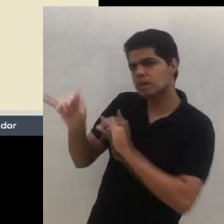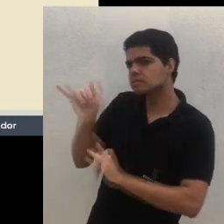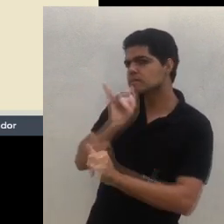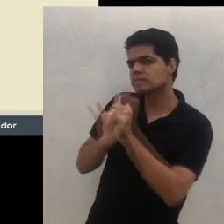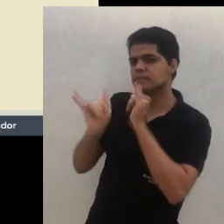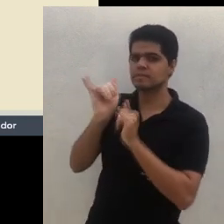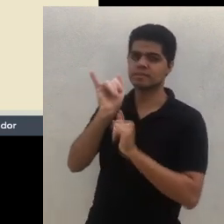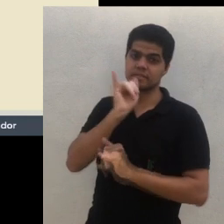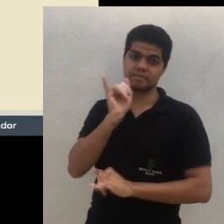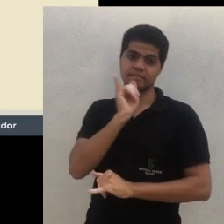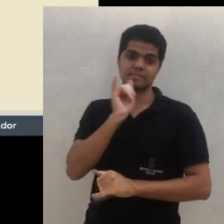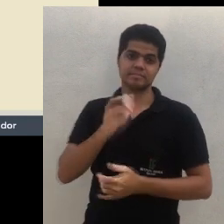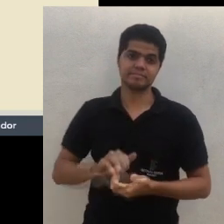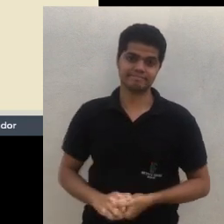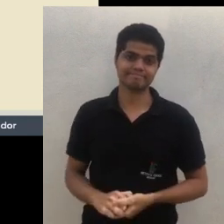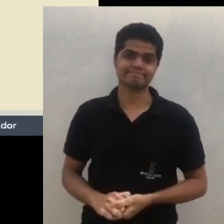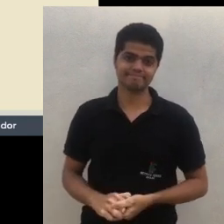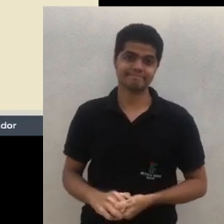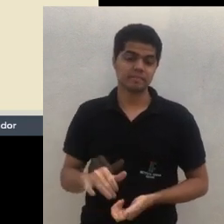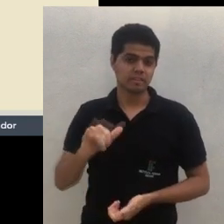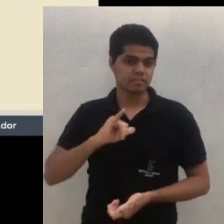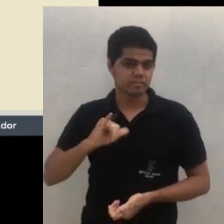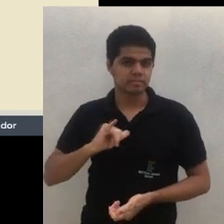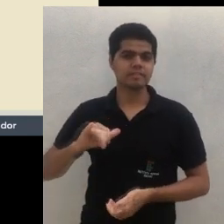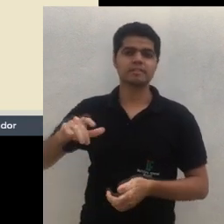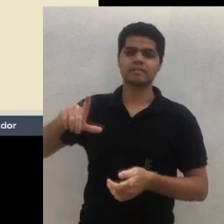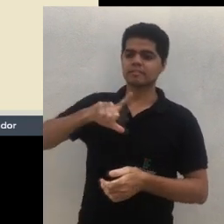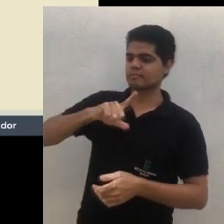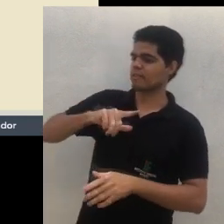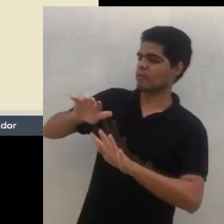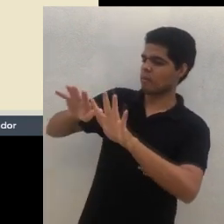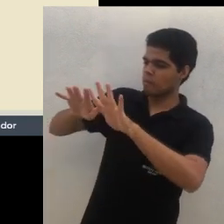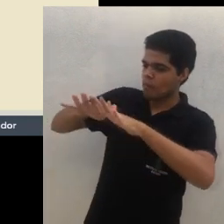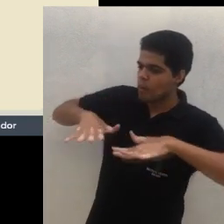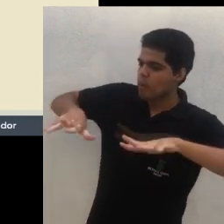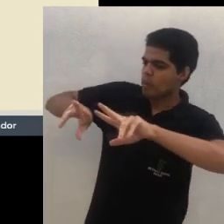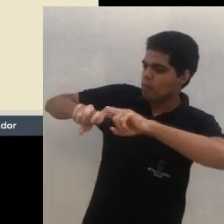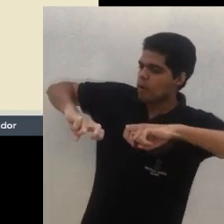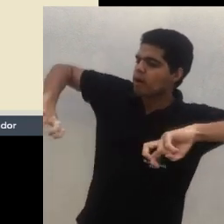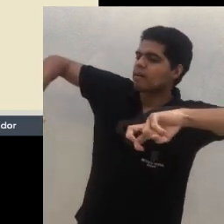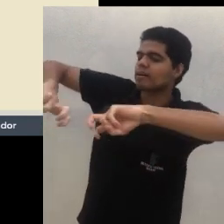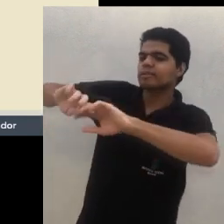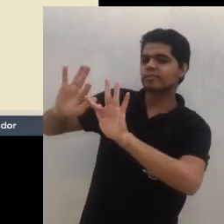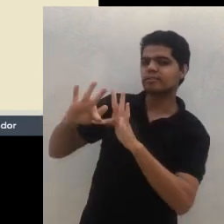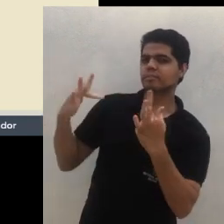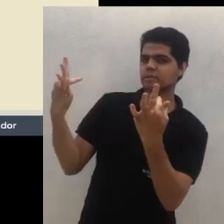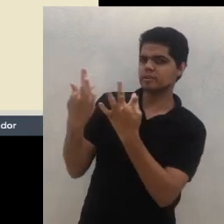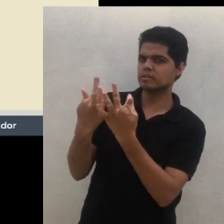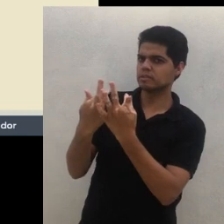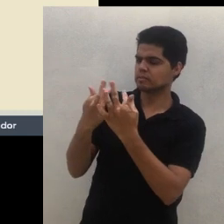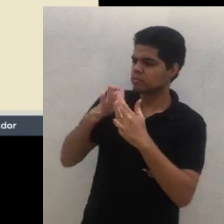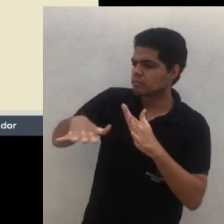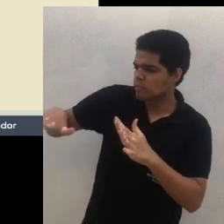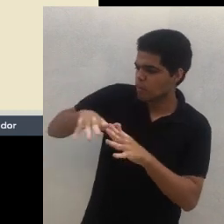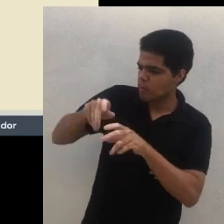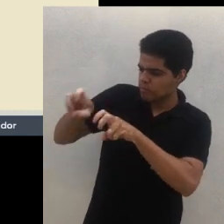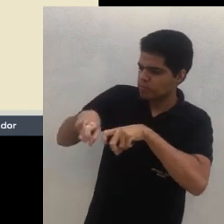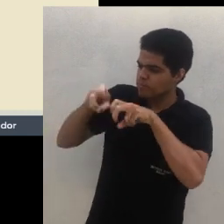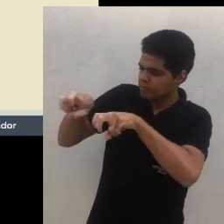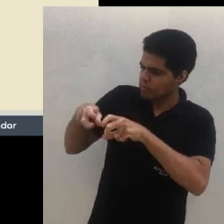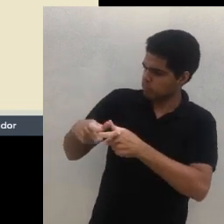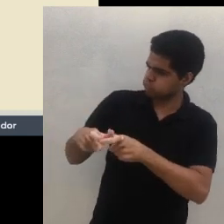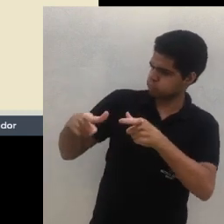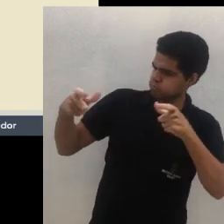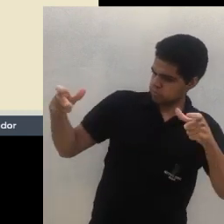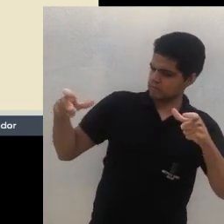família, com quem vai produzir. Ah, você é um produtor grande? Eu vou fazer essas mesmas perguntas também. Claro que direcionado de uma outra